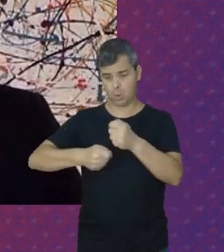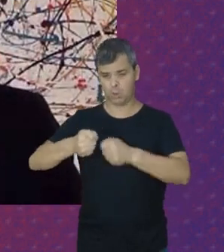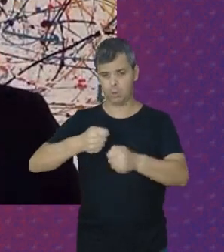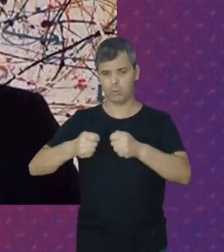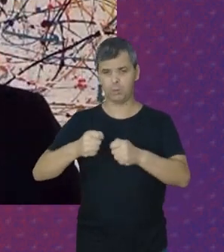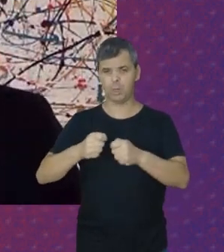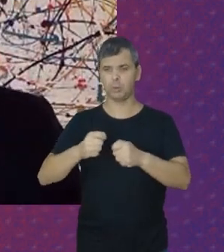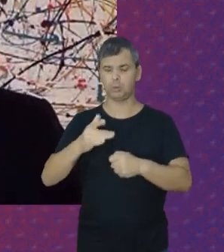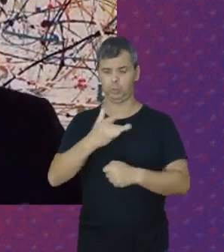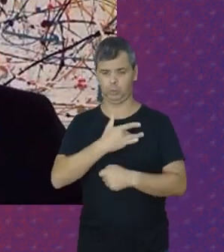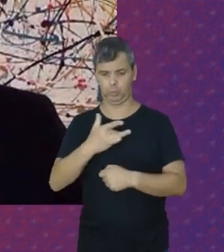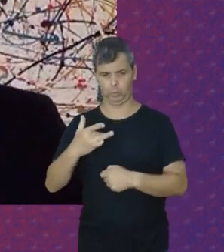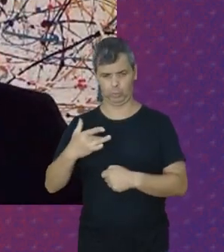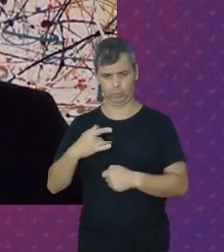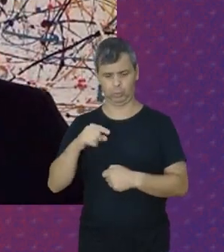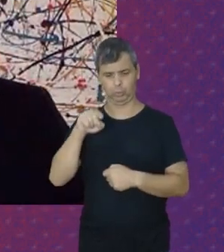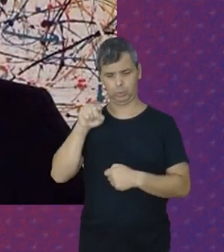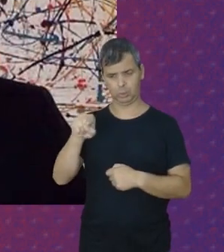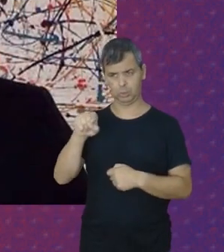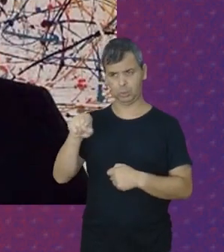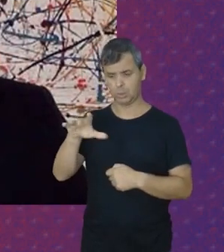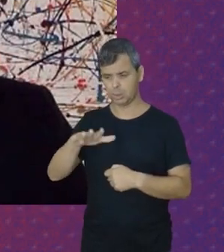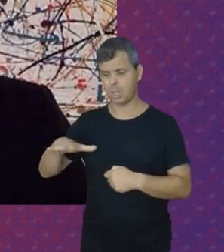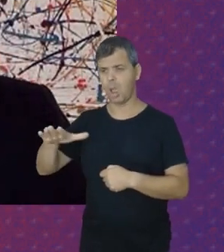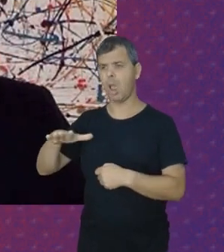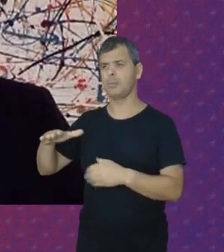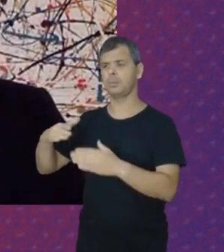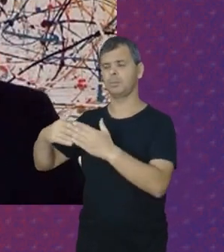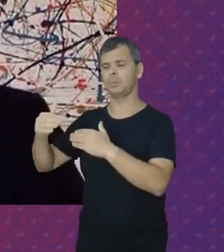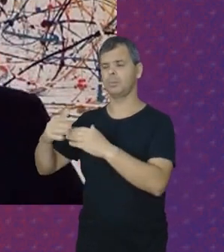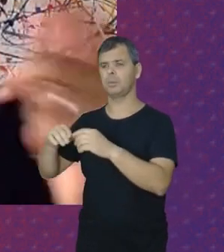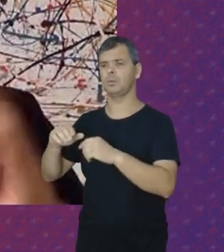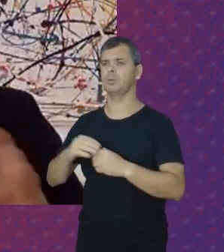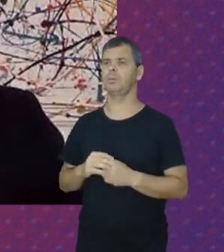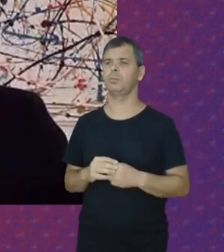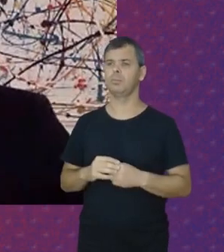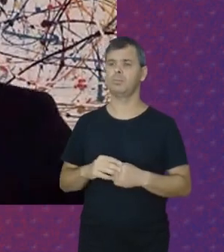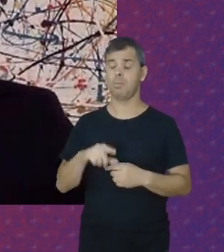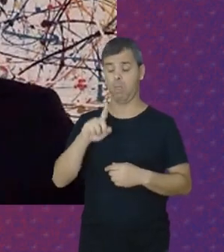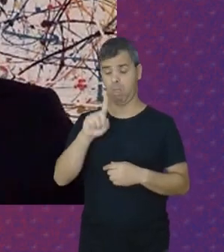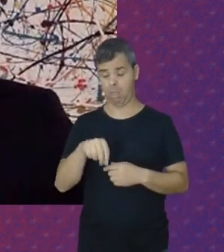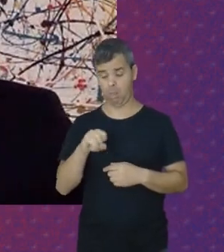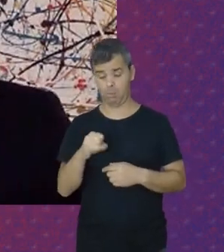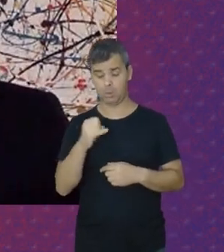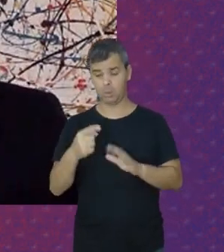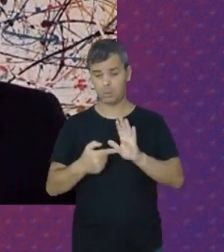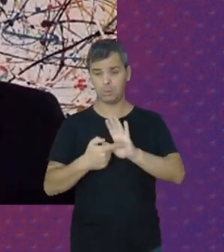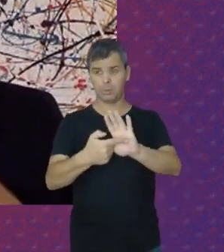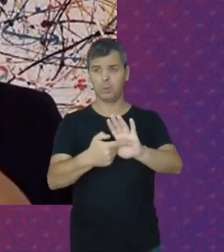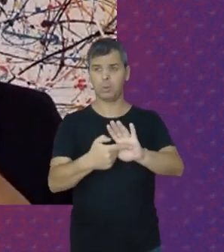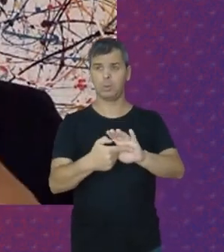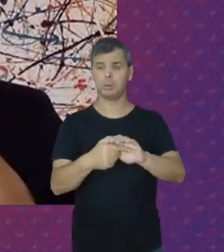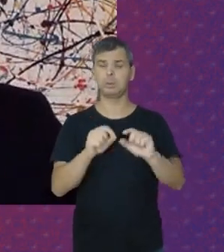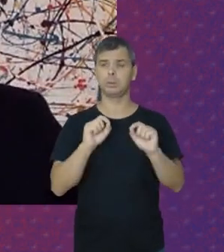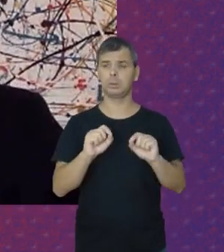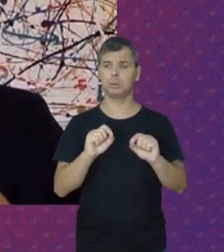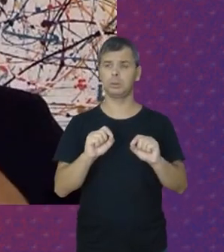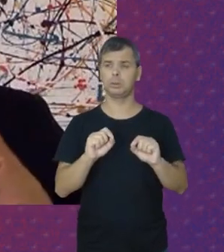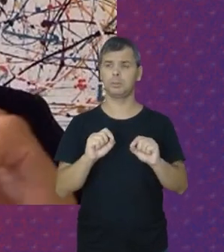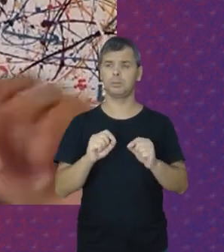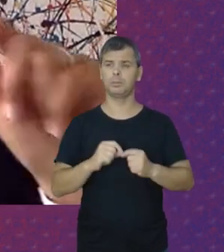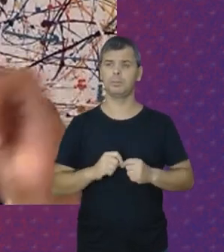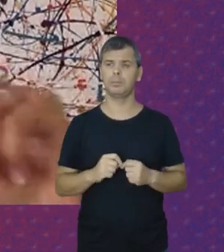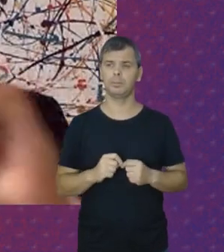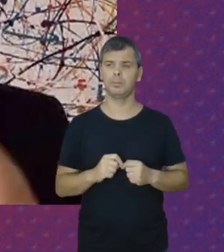Sanitário Dessa mão De obra É importante Destacar Inclusive Que